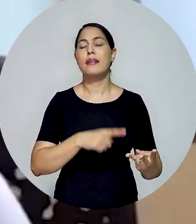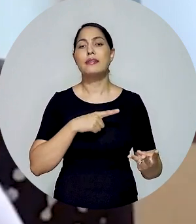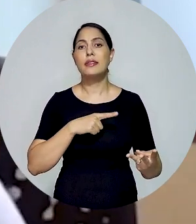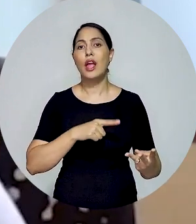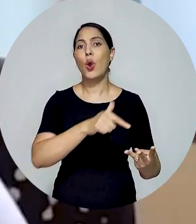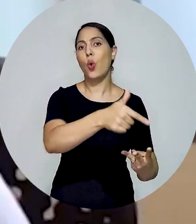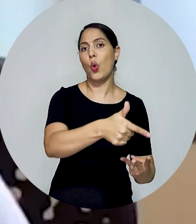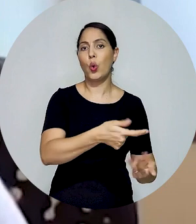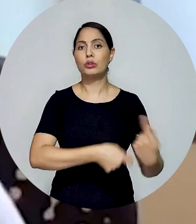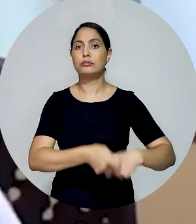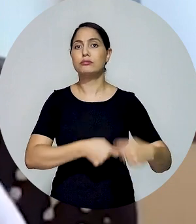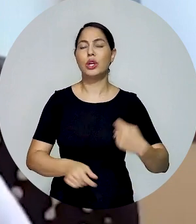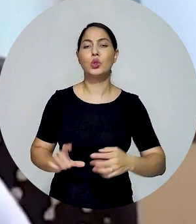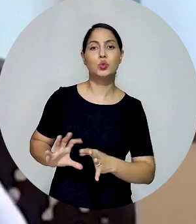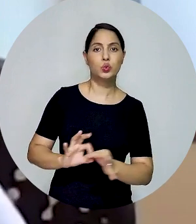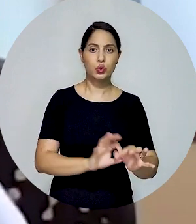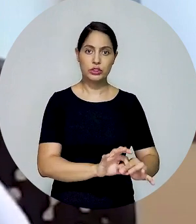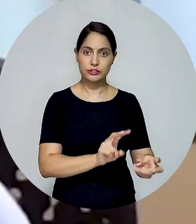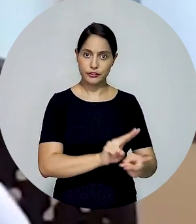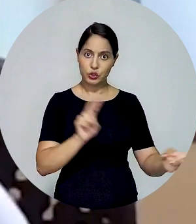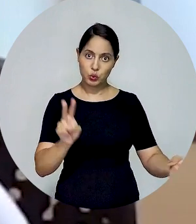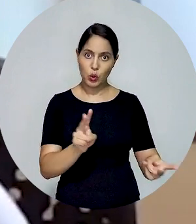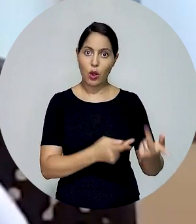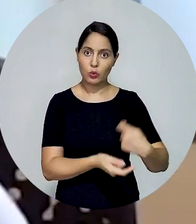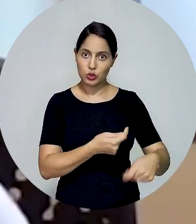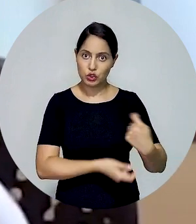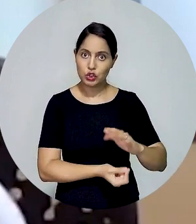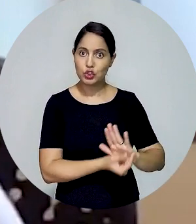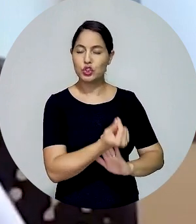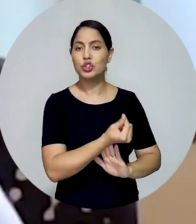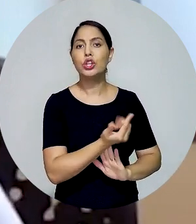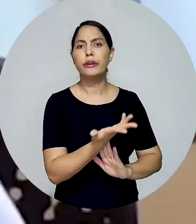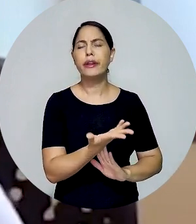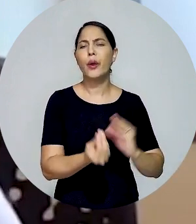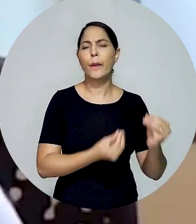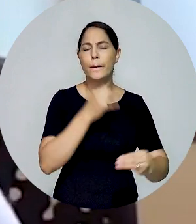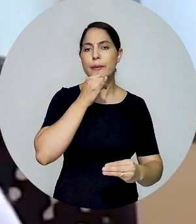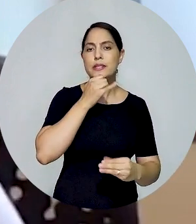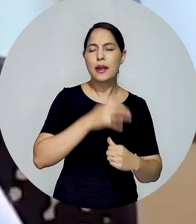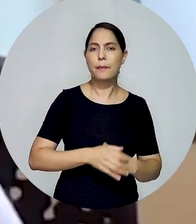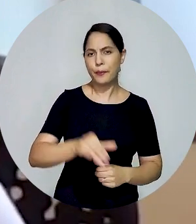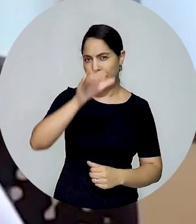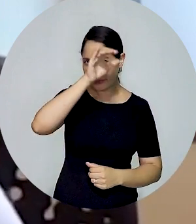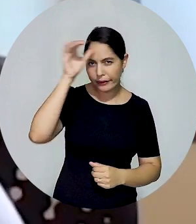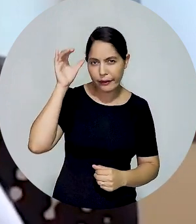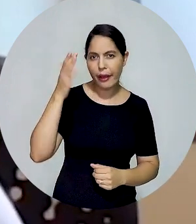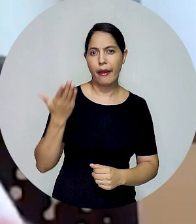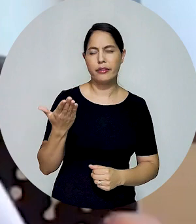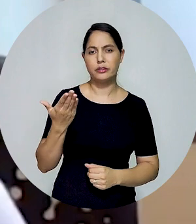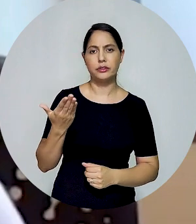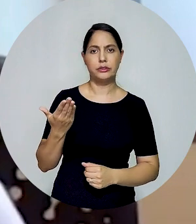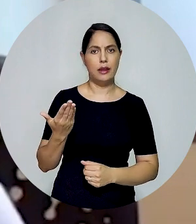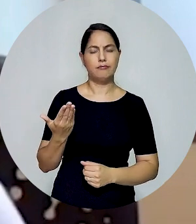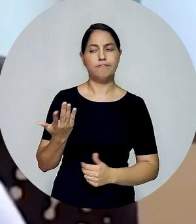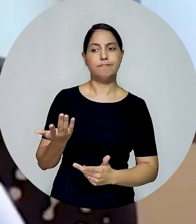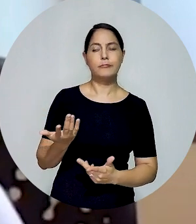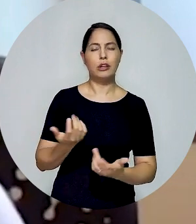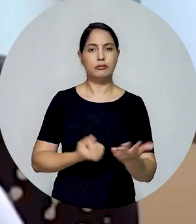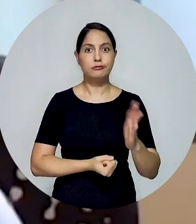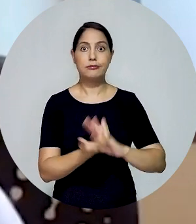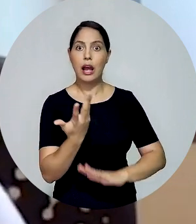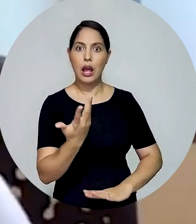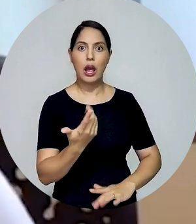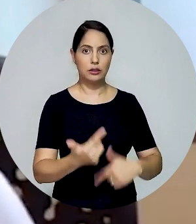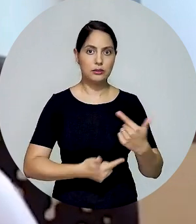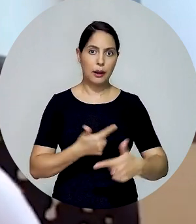operações a partir das moedas virtuais, elas podem oferecer, portanto, aos seus clientes uma carteira muito maior de